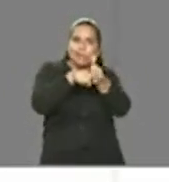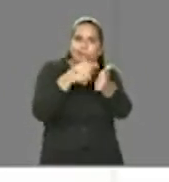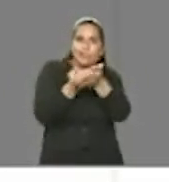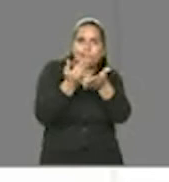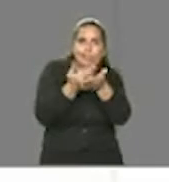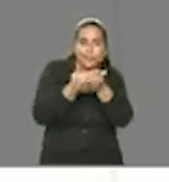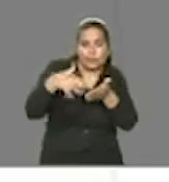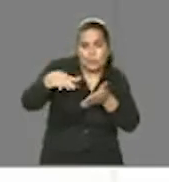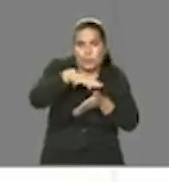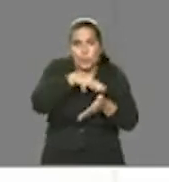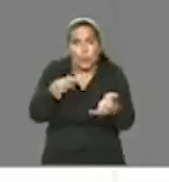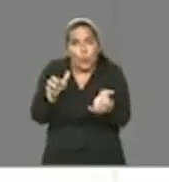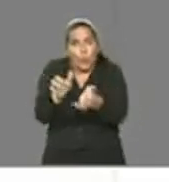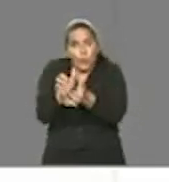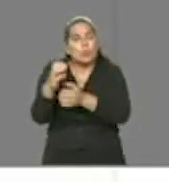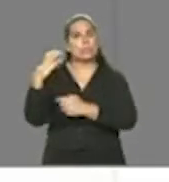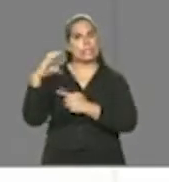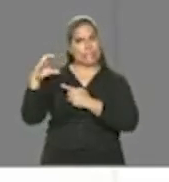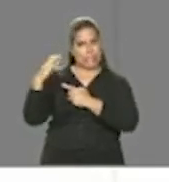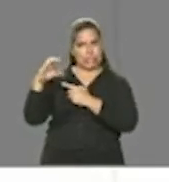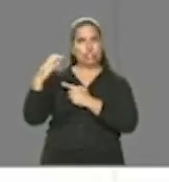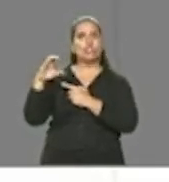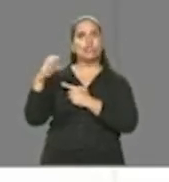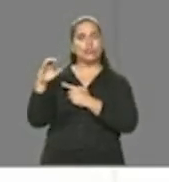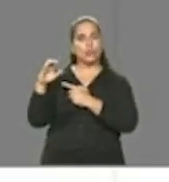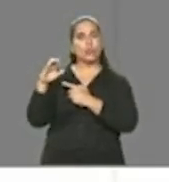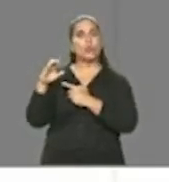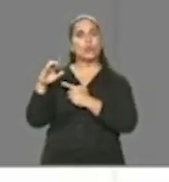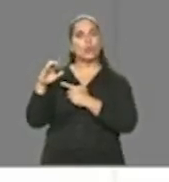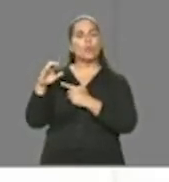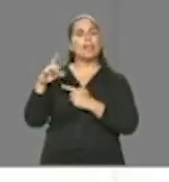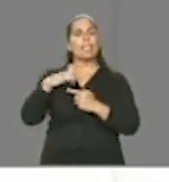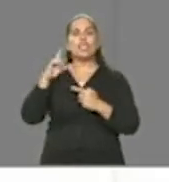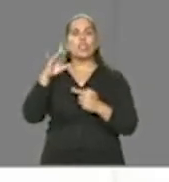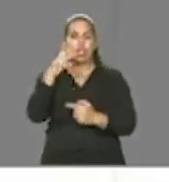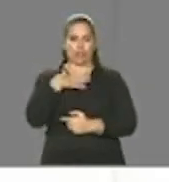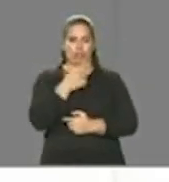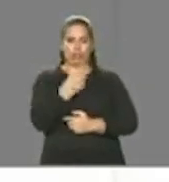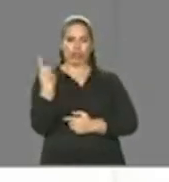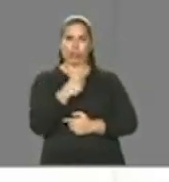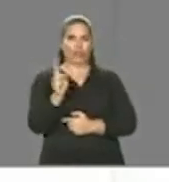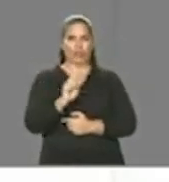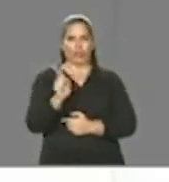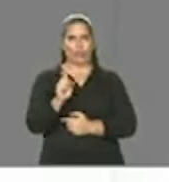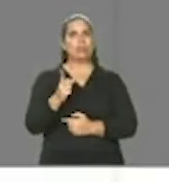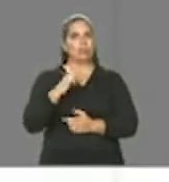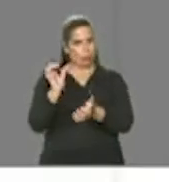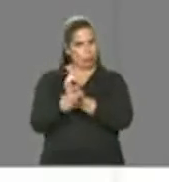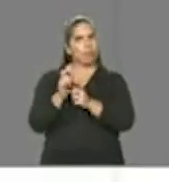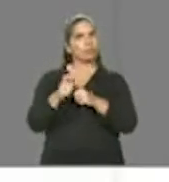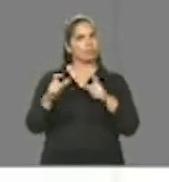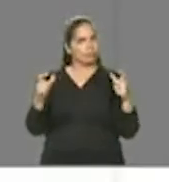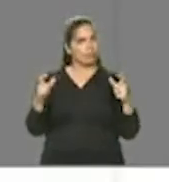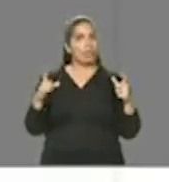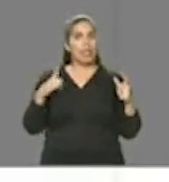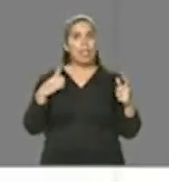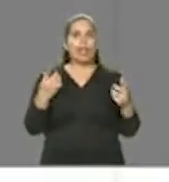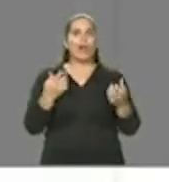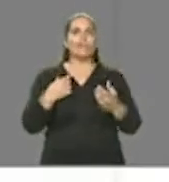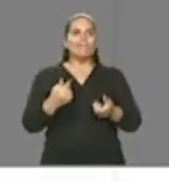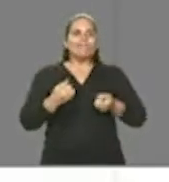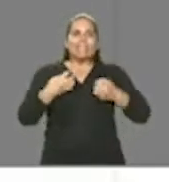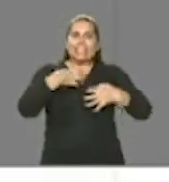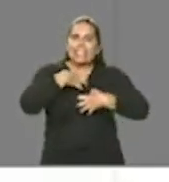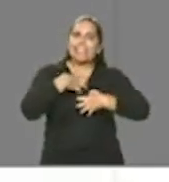comunidade científica grande, não apenas a gente aqui. E eu sou o eterno otimista